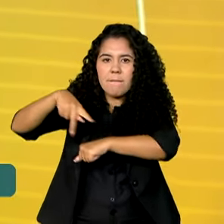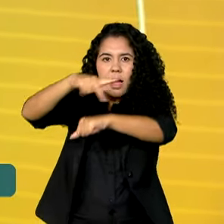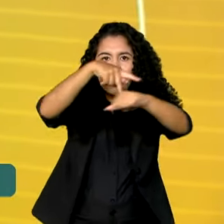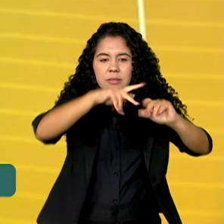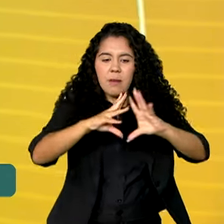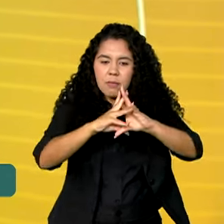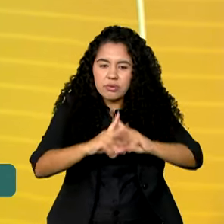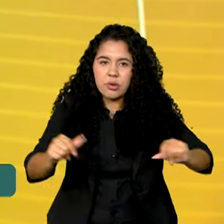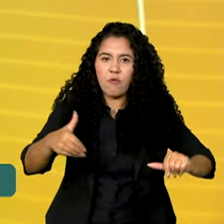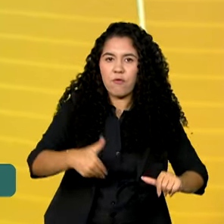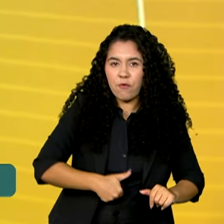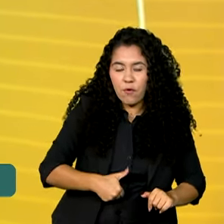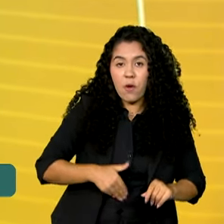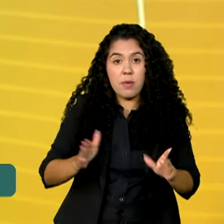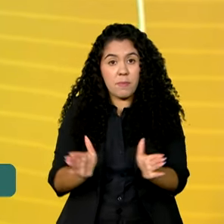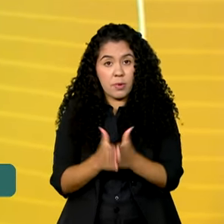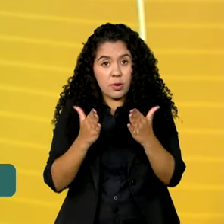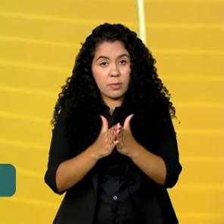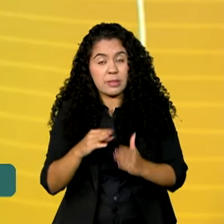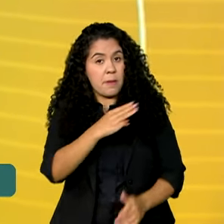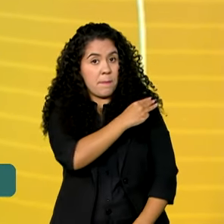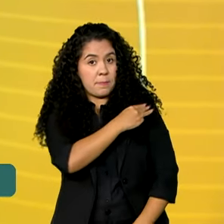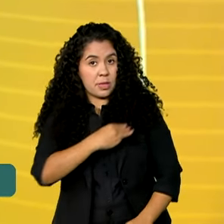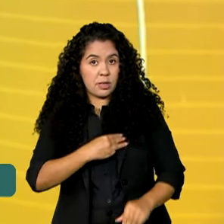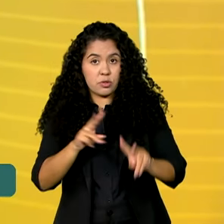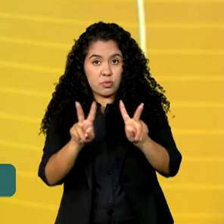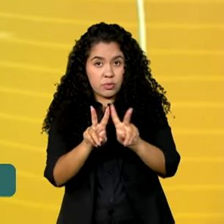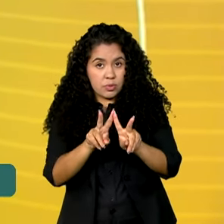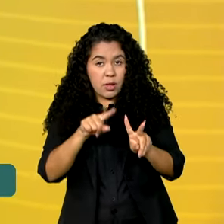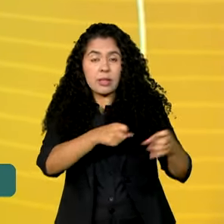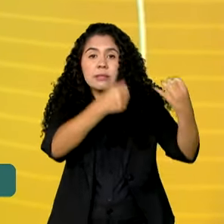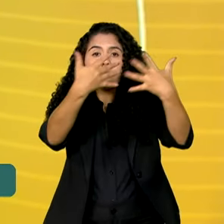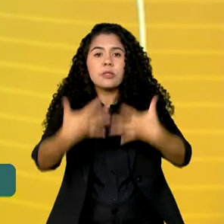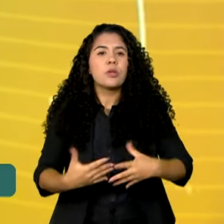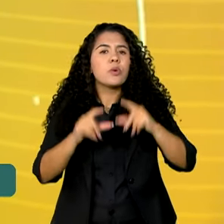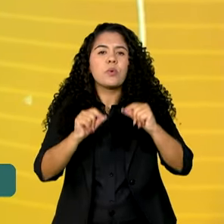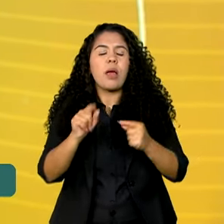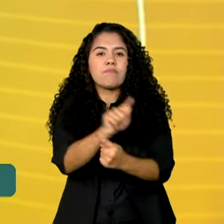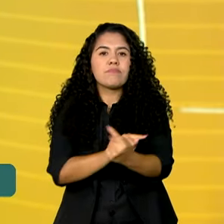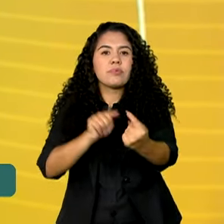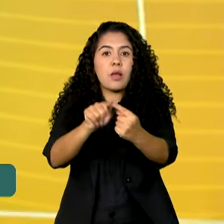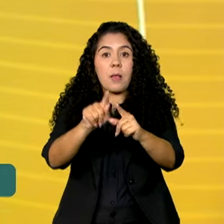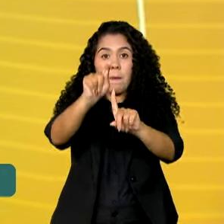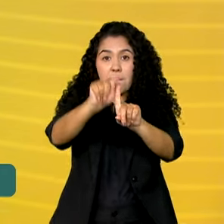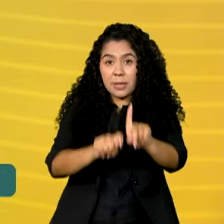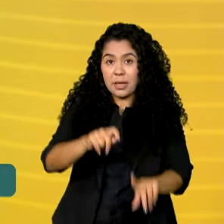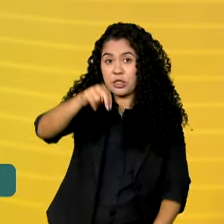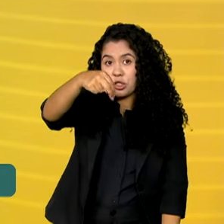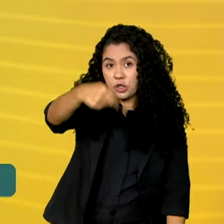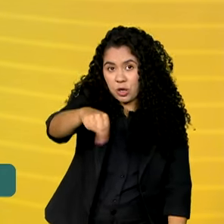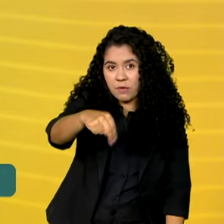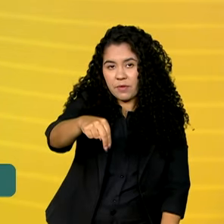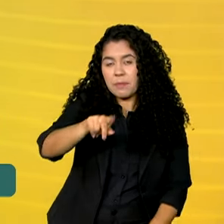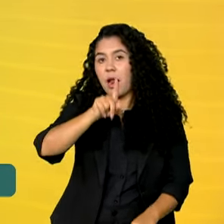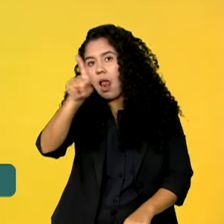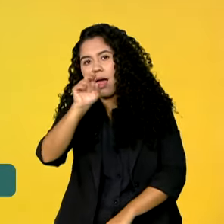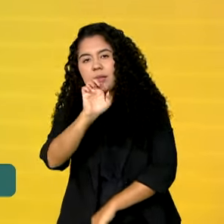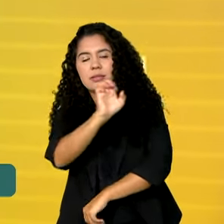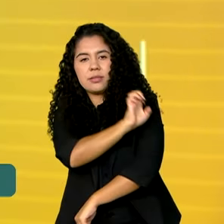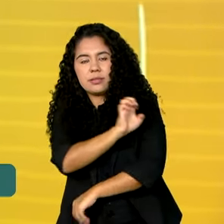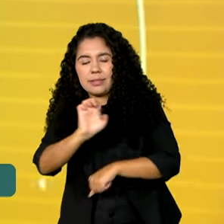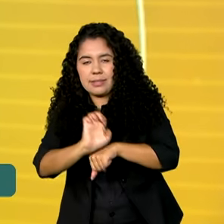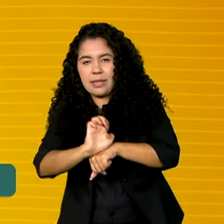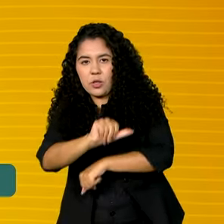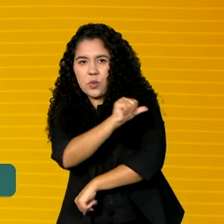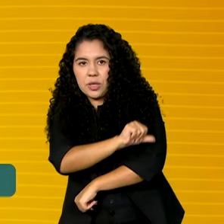pobreza. Wellington Dias disse que a meta é chegar em novembro no Rio de Janeiro, contudo adiantado para a reunião de líderes